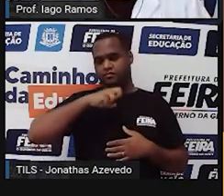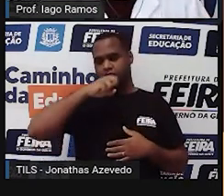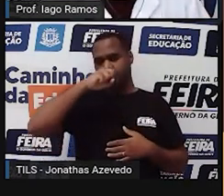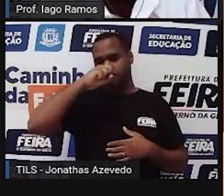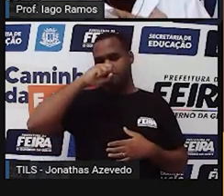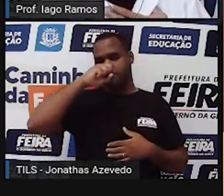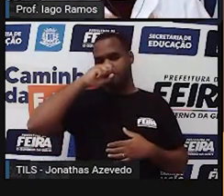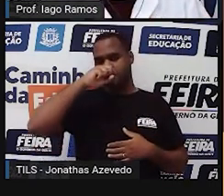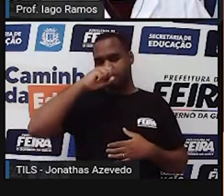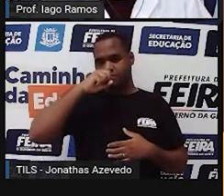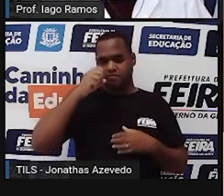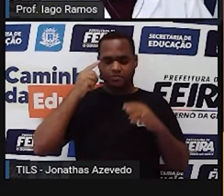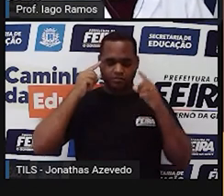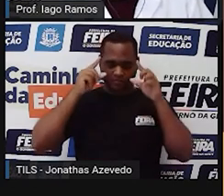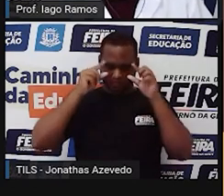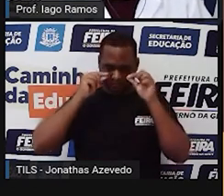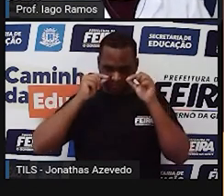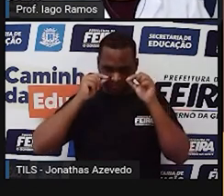Olhos fechados.